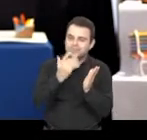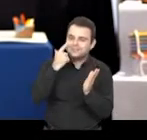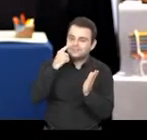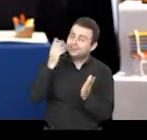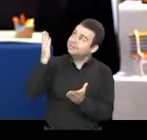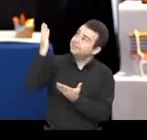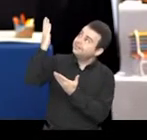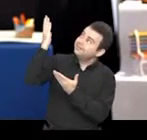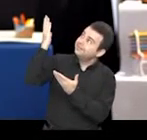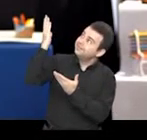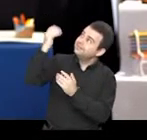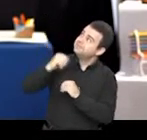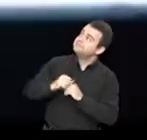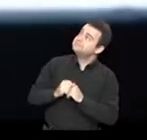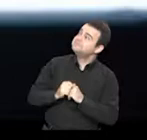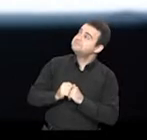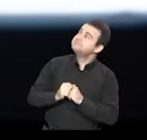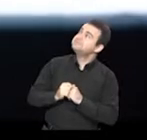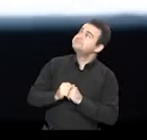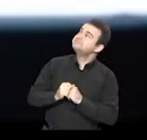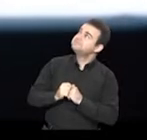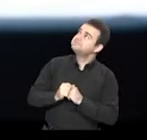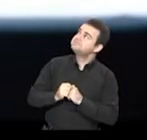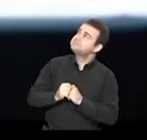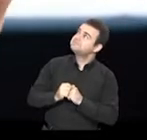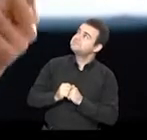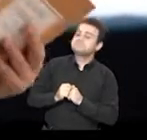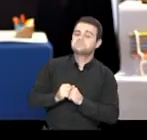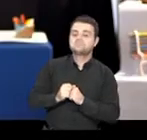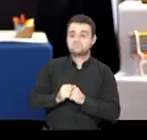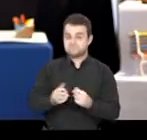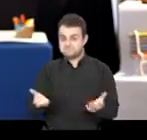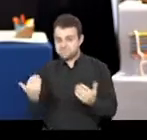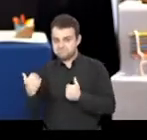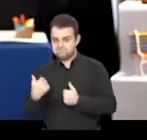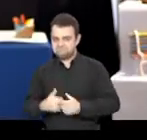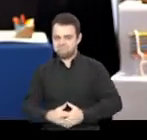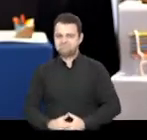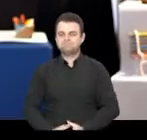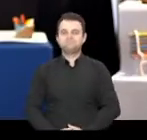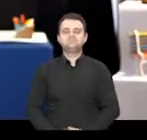Manuel de Barros, que se chama Memórias Inventadas. Vamos lá?